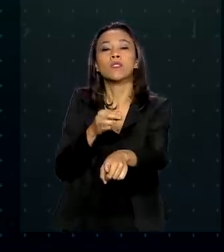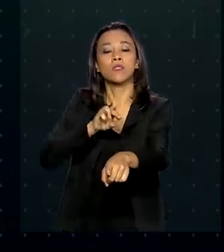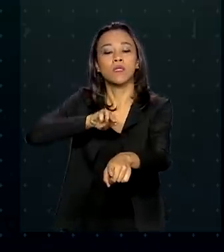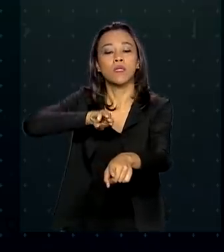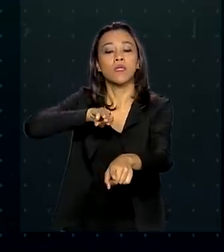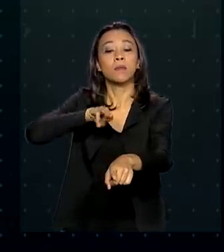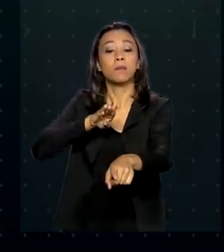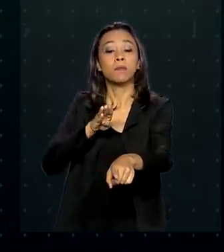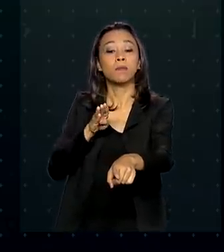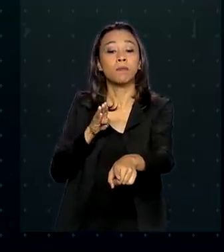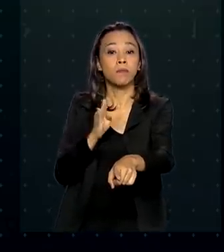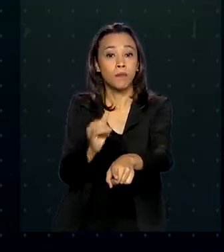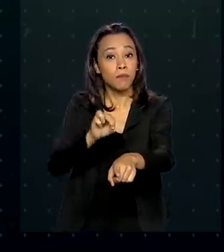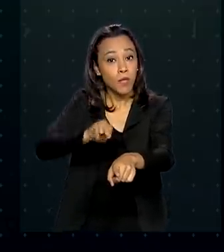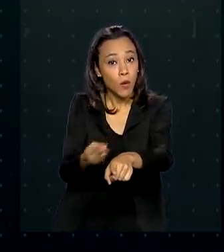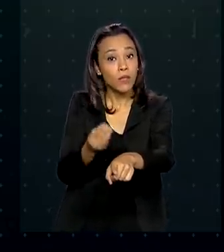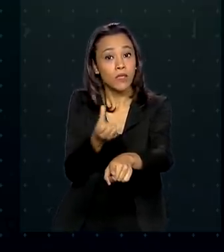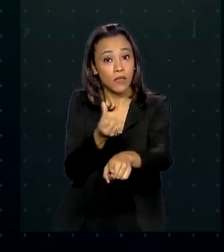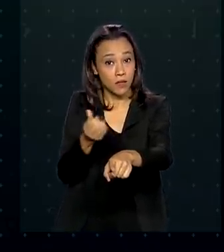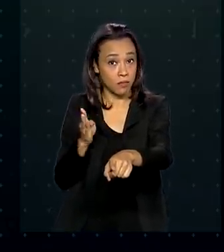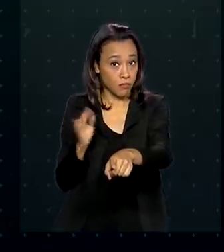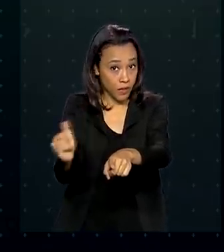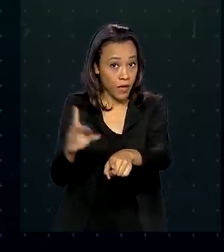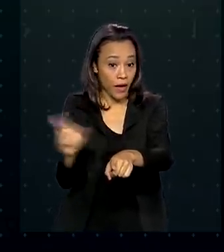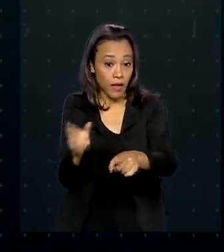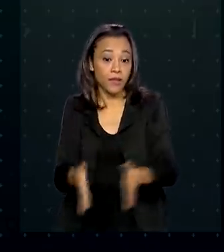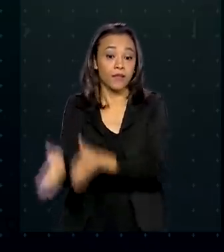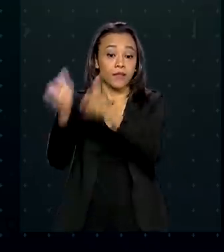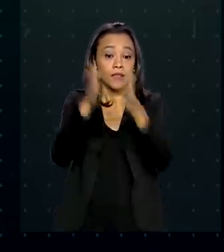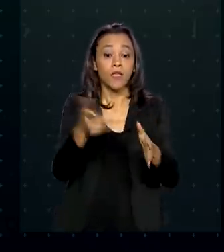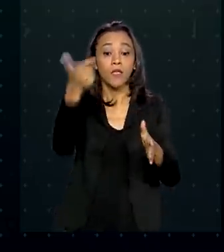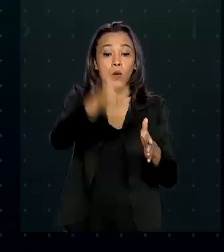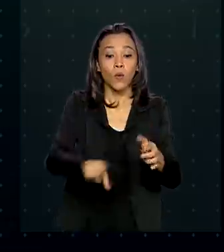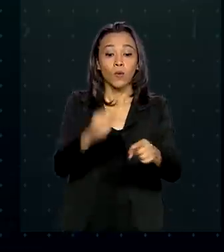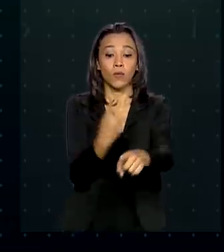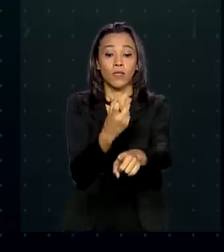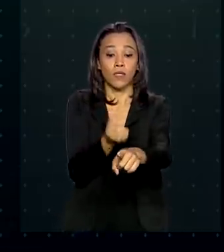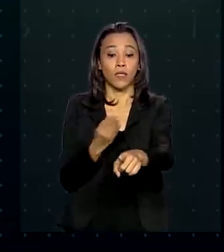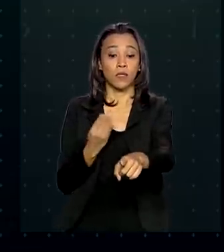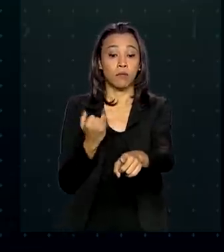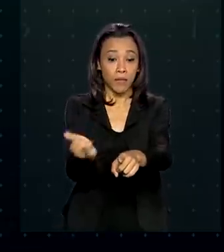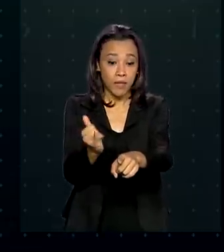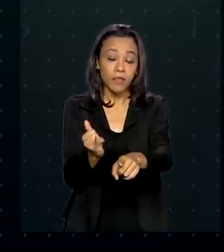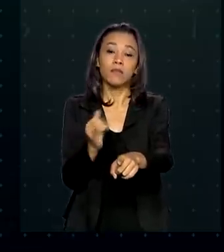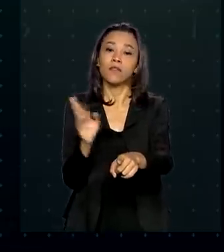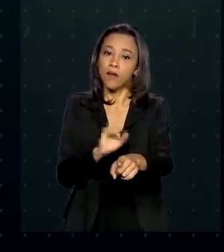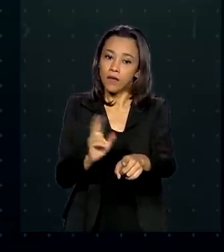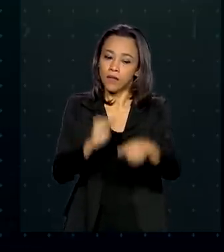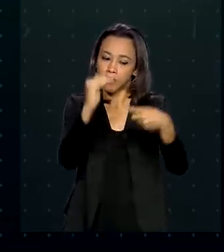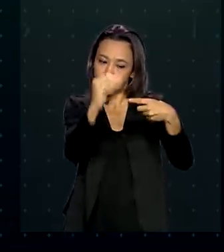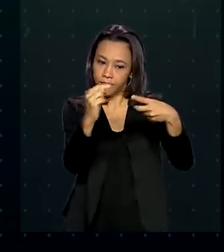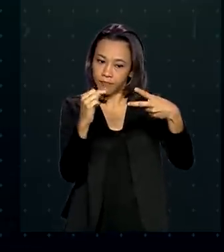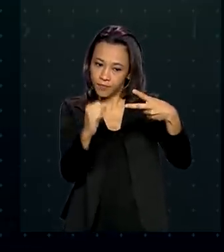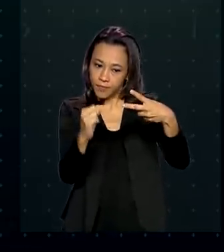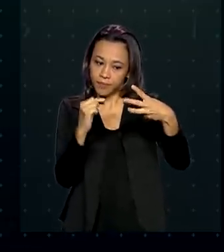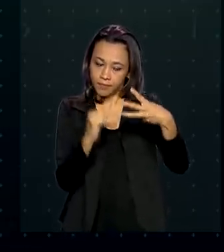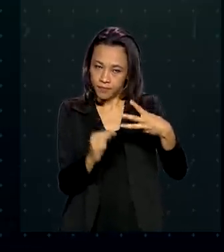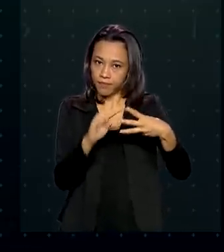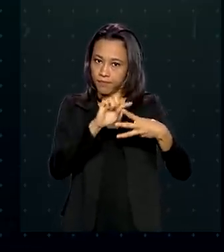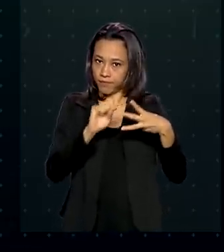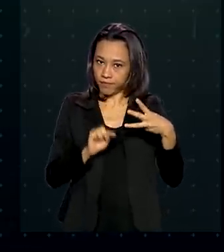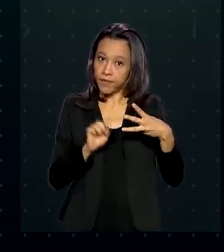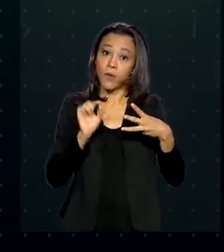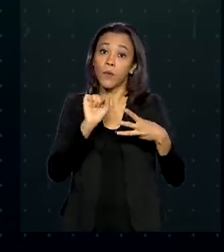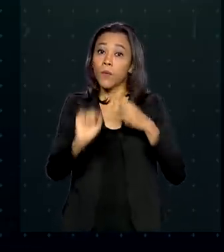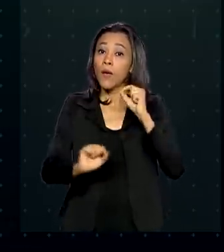reais, e a transferência de 16 bilhões de reais para os fundos de participação dos estados e municípios,